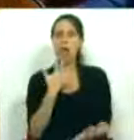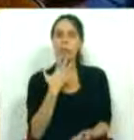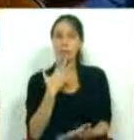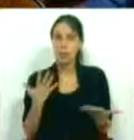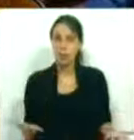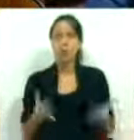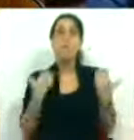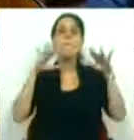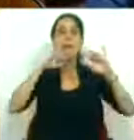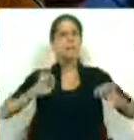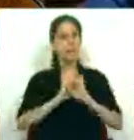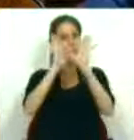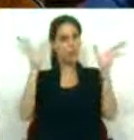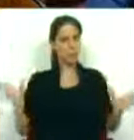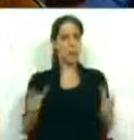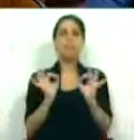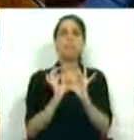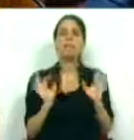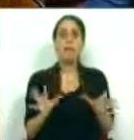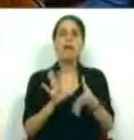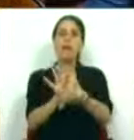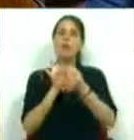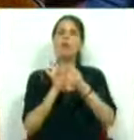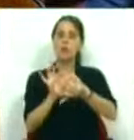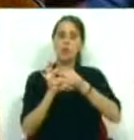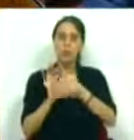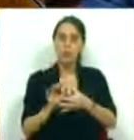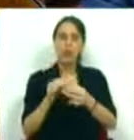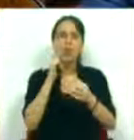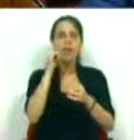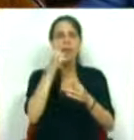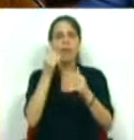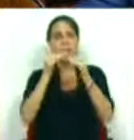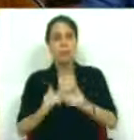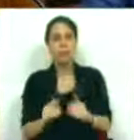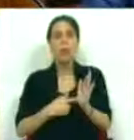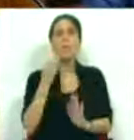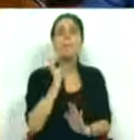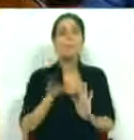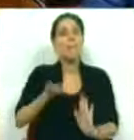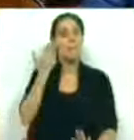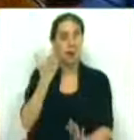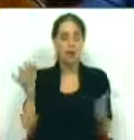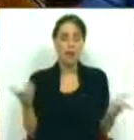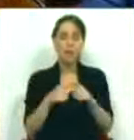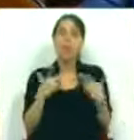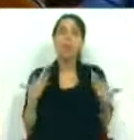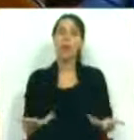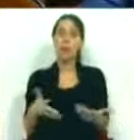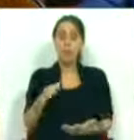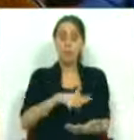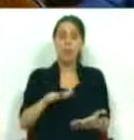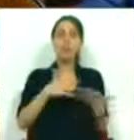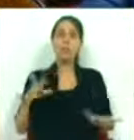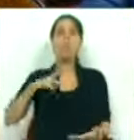rigoroso, mas transparente e igualmente solidário com os menos têm e mais precisam. No atual